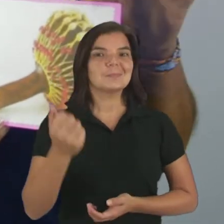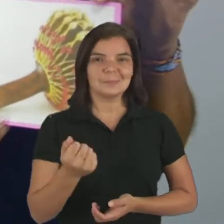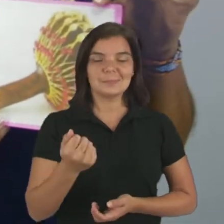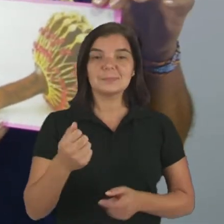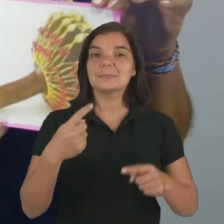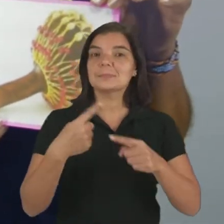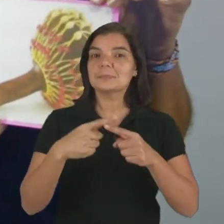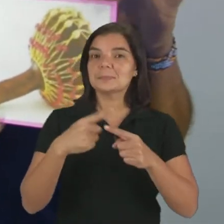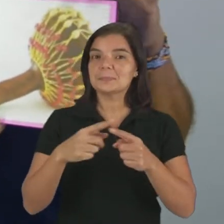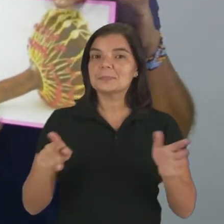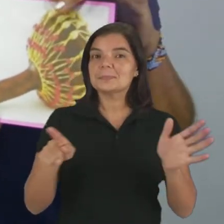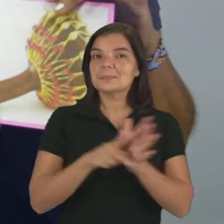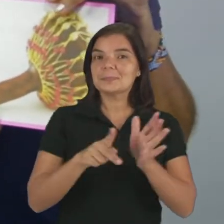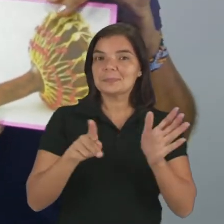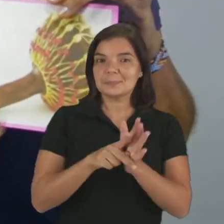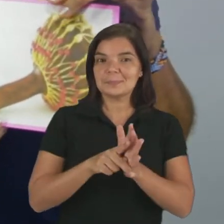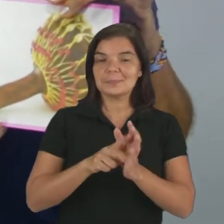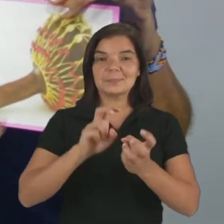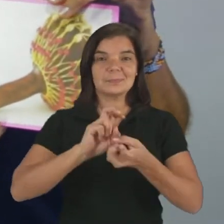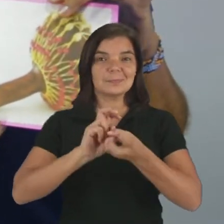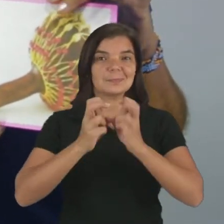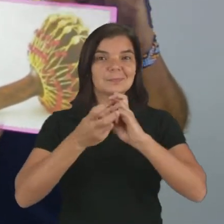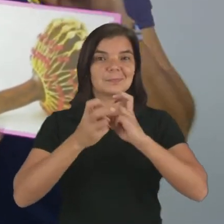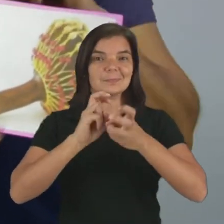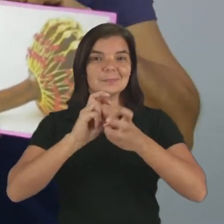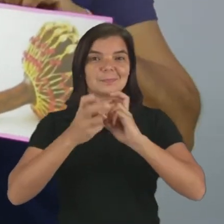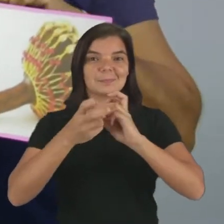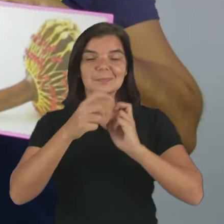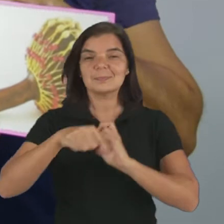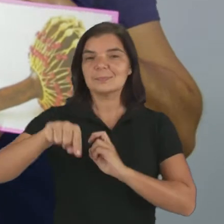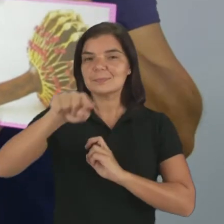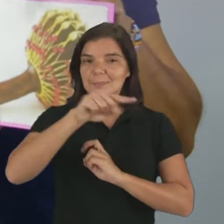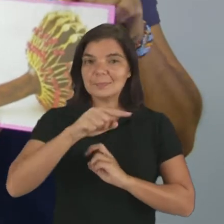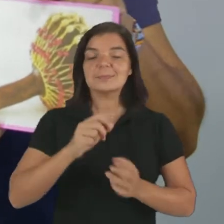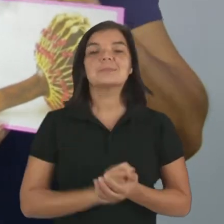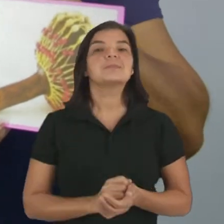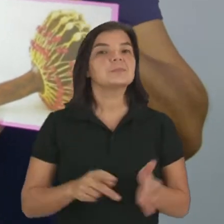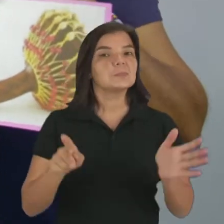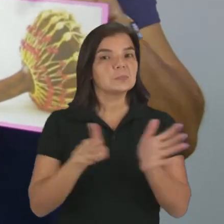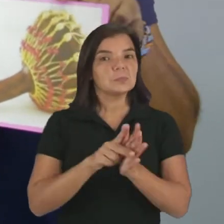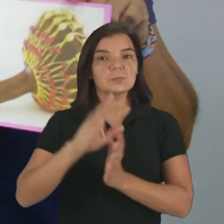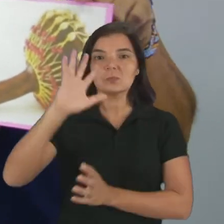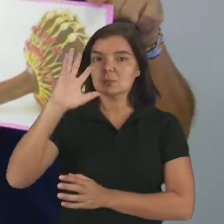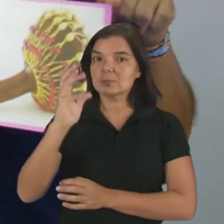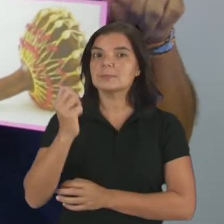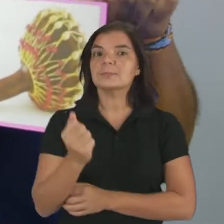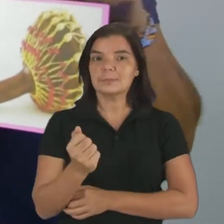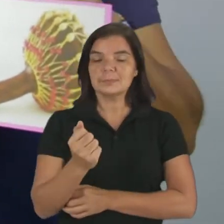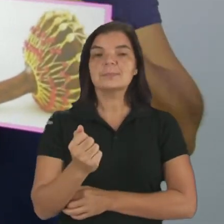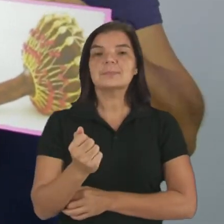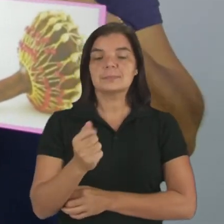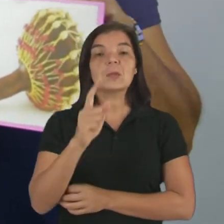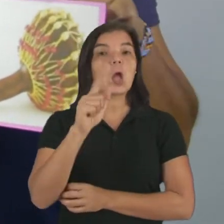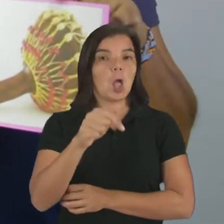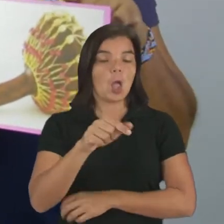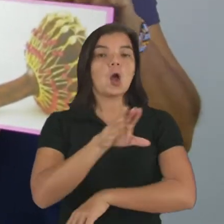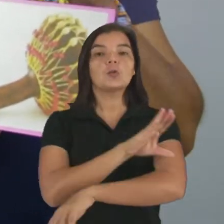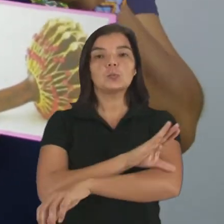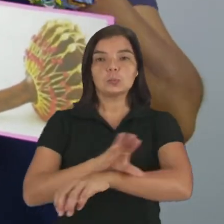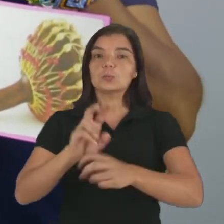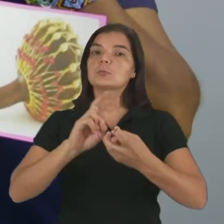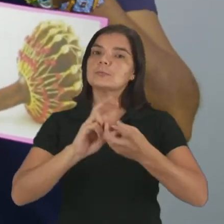porque faz parte da capoeira, certo? Se você disse que faz parte da África, né? É uma cultura